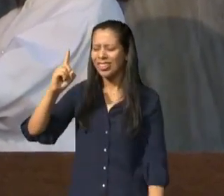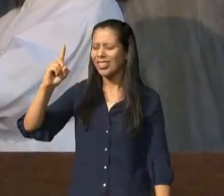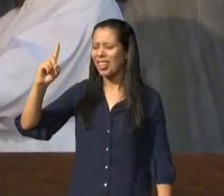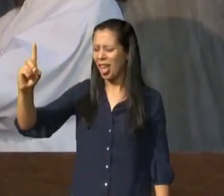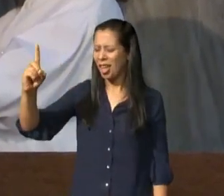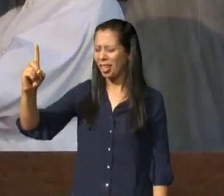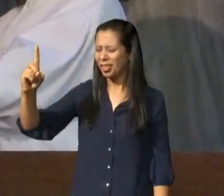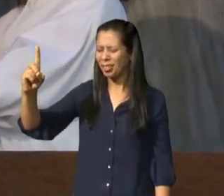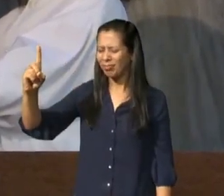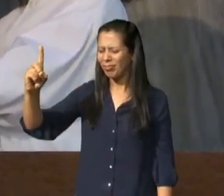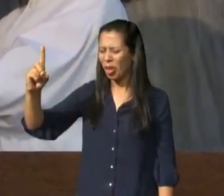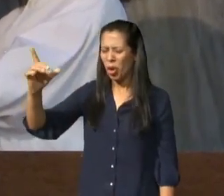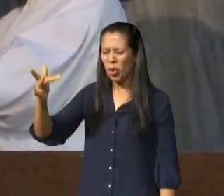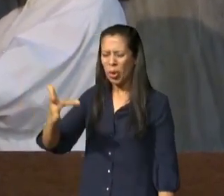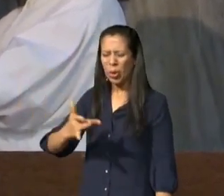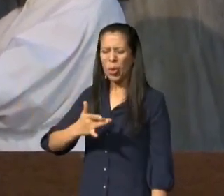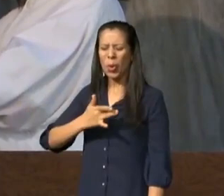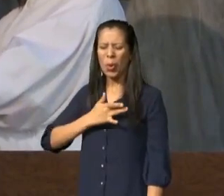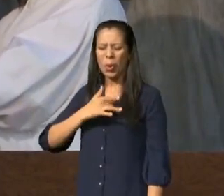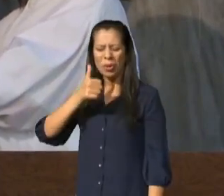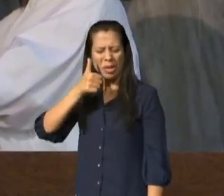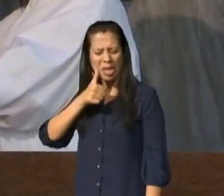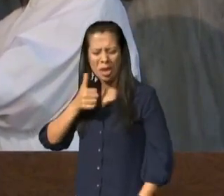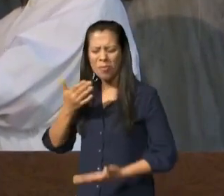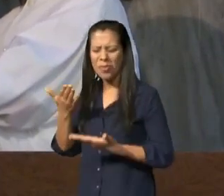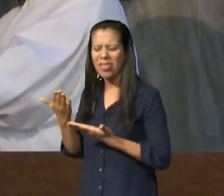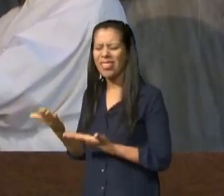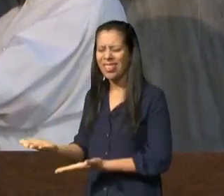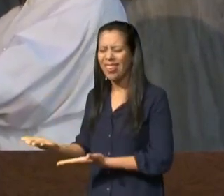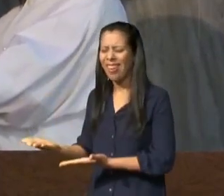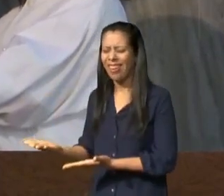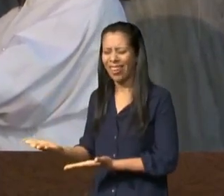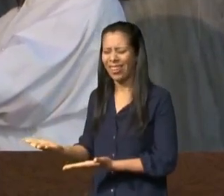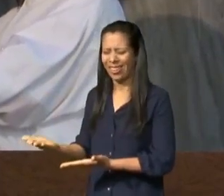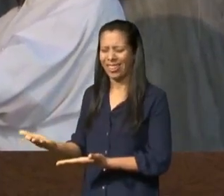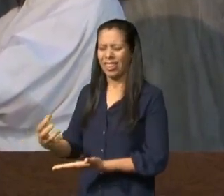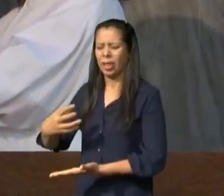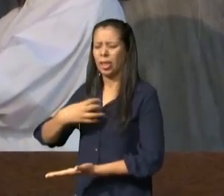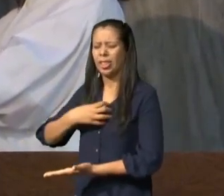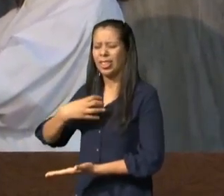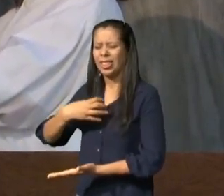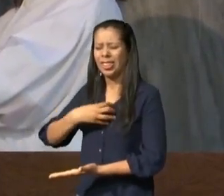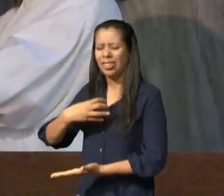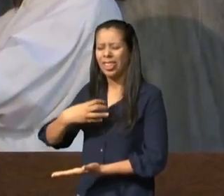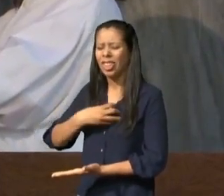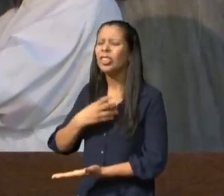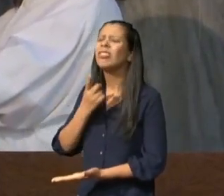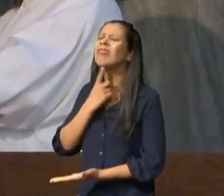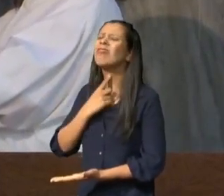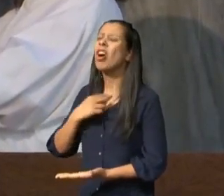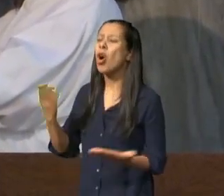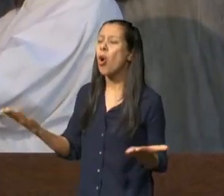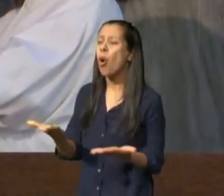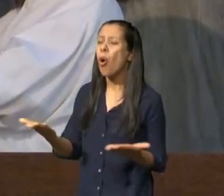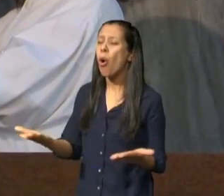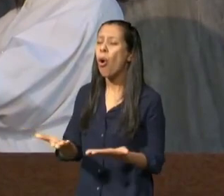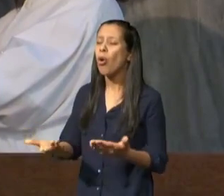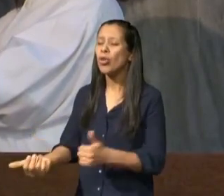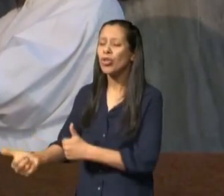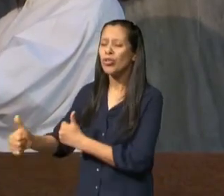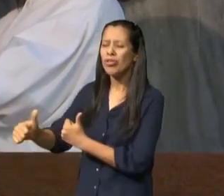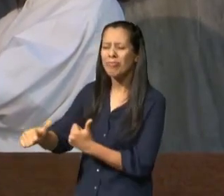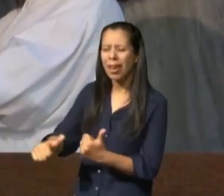se não foi o Senhor que mostrou as verdades da tua palavra por mais de dois anos obedecendo tudo